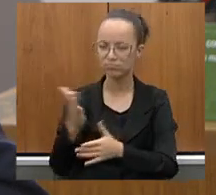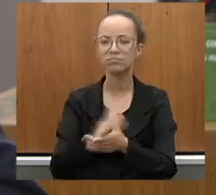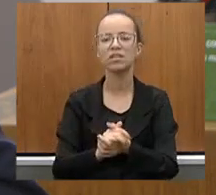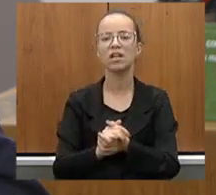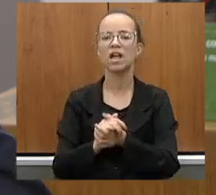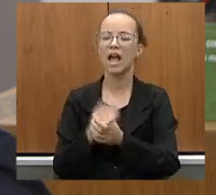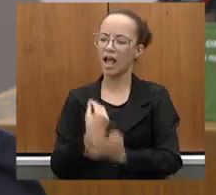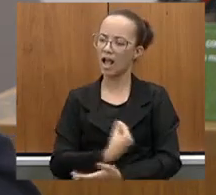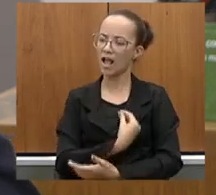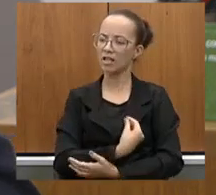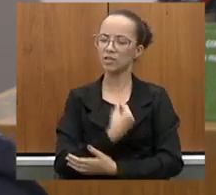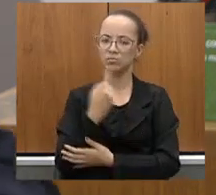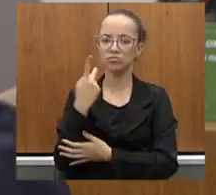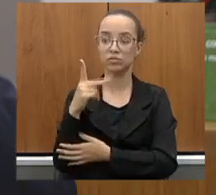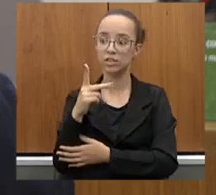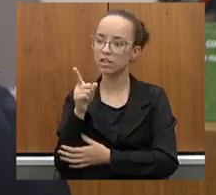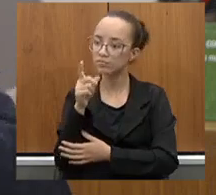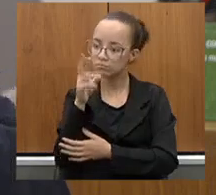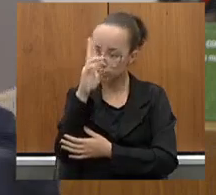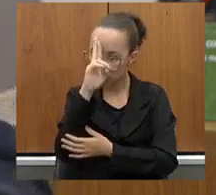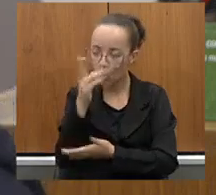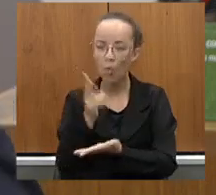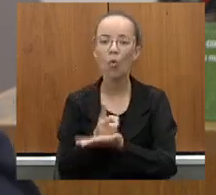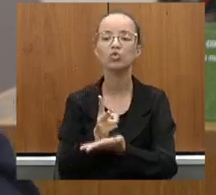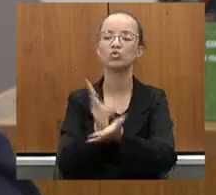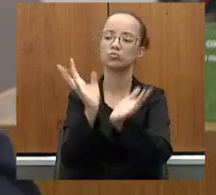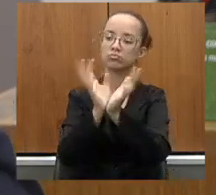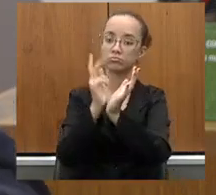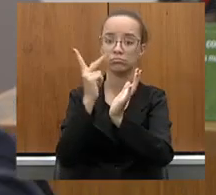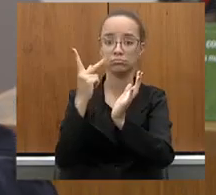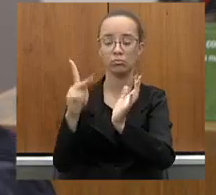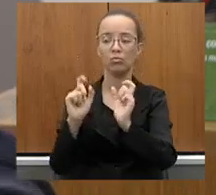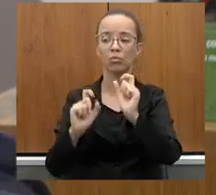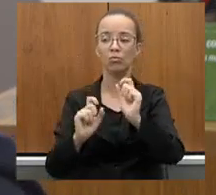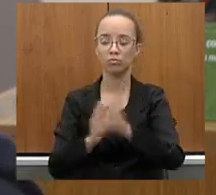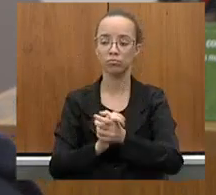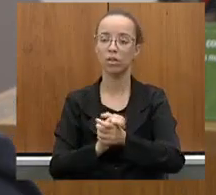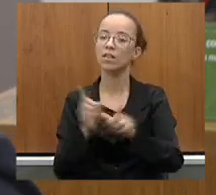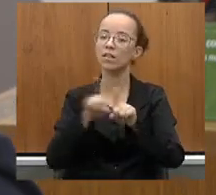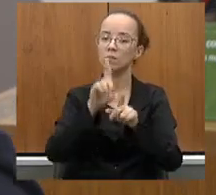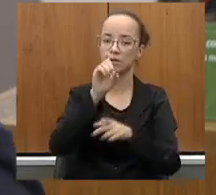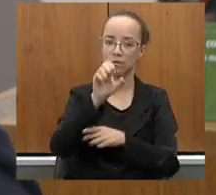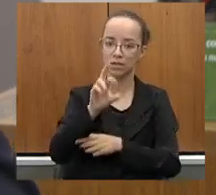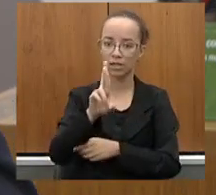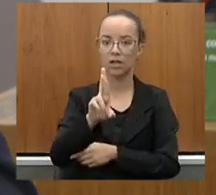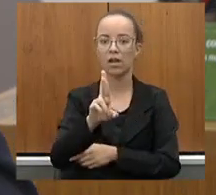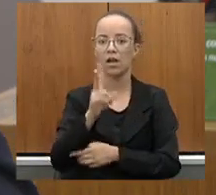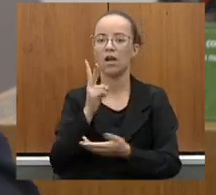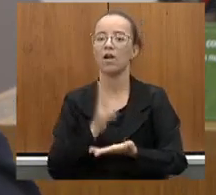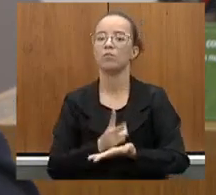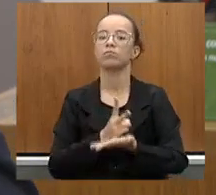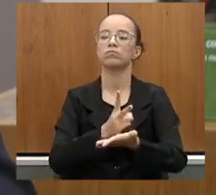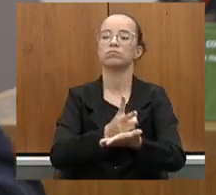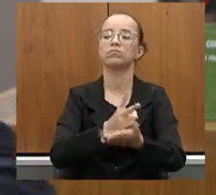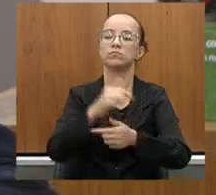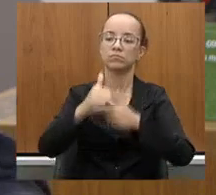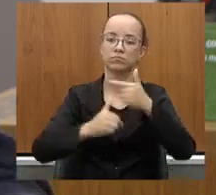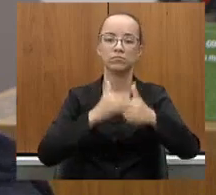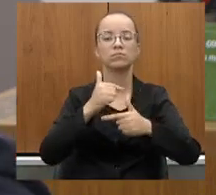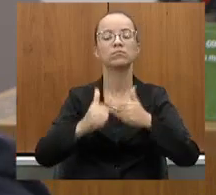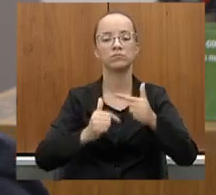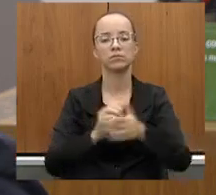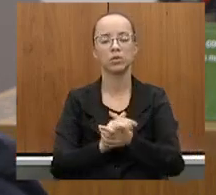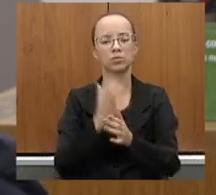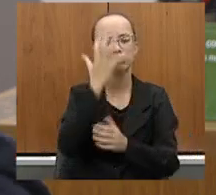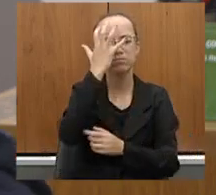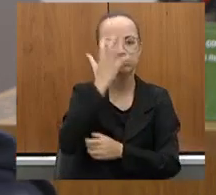destinos e que continue com toda a sua equipe, com toda a equipe do DR, a continuar a trabalhar com tanta